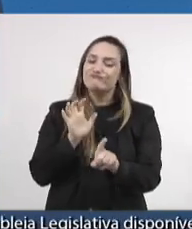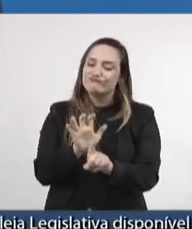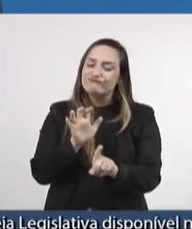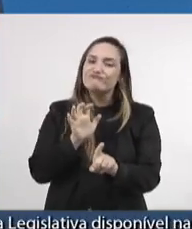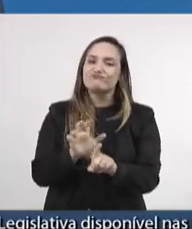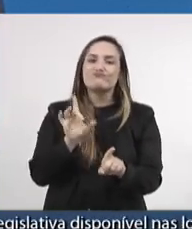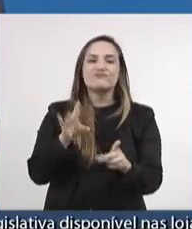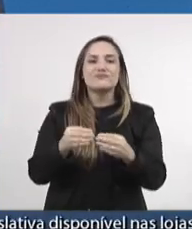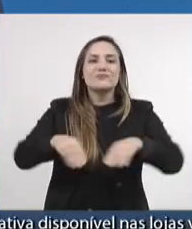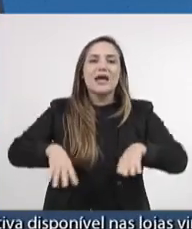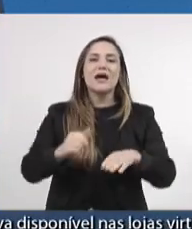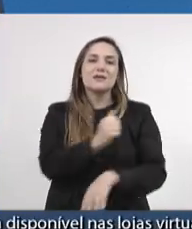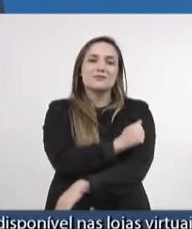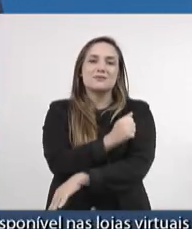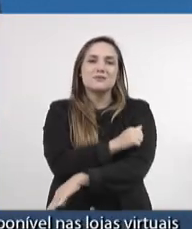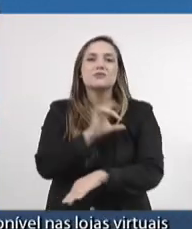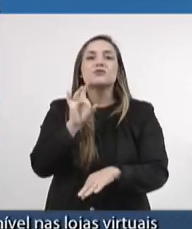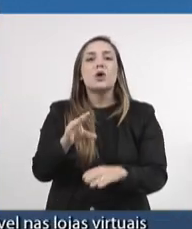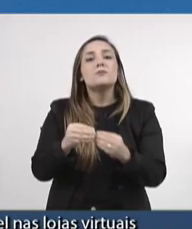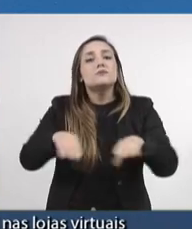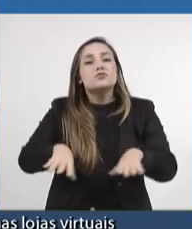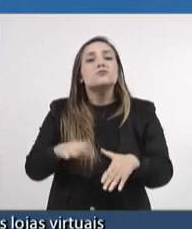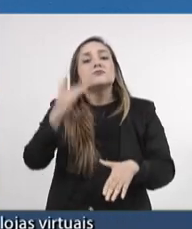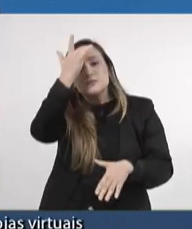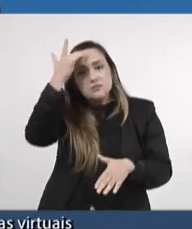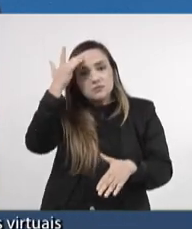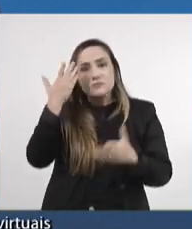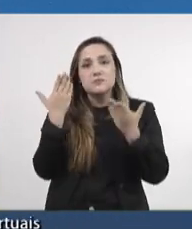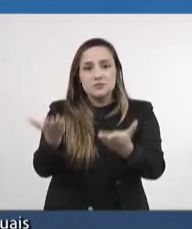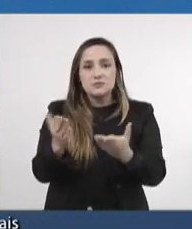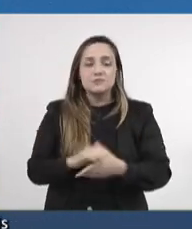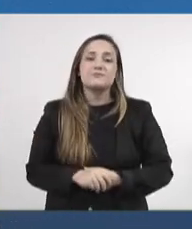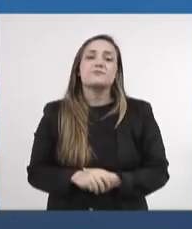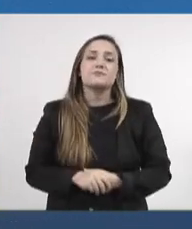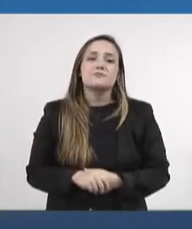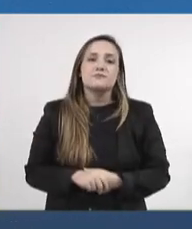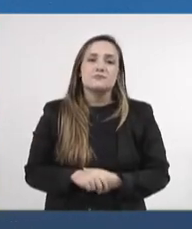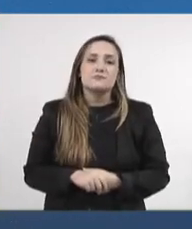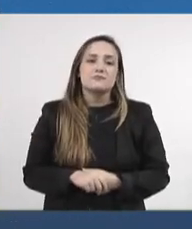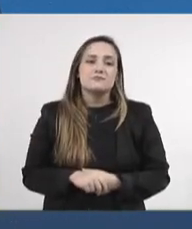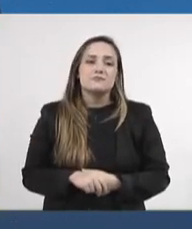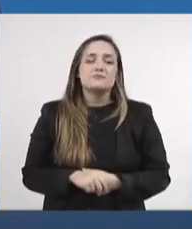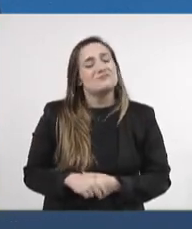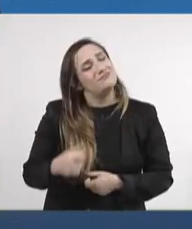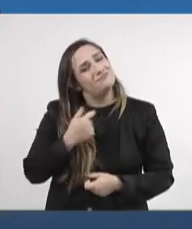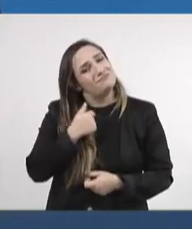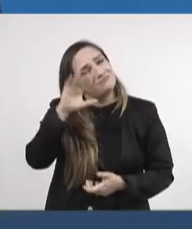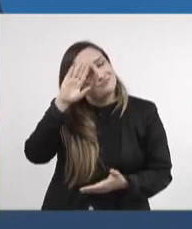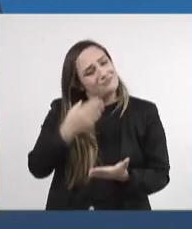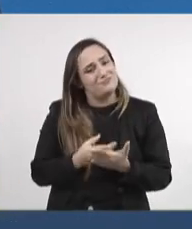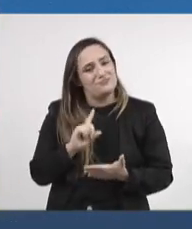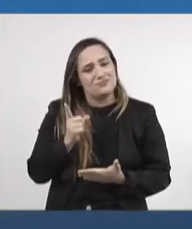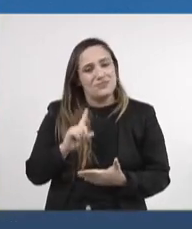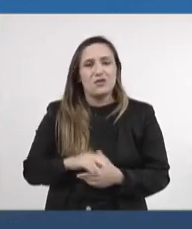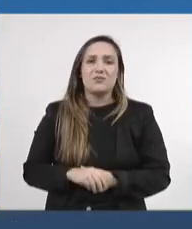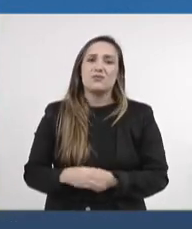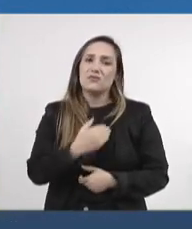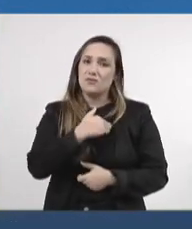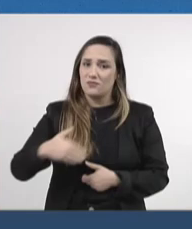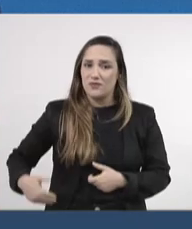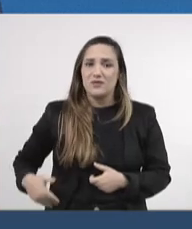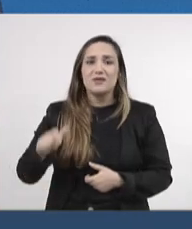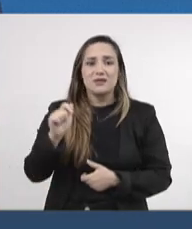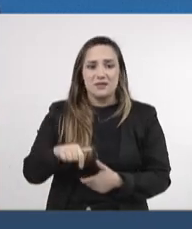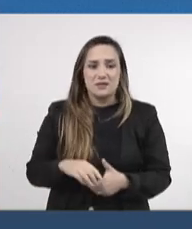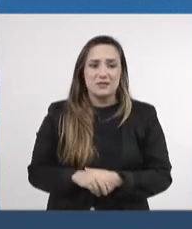prejudica os alunos e só prejudica as pessoas. Então, eu não acredito que o nosso governador,